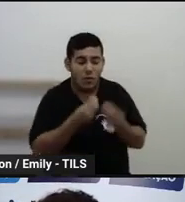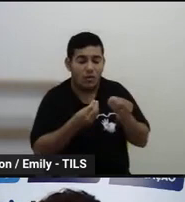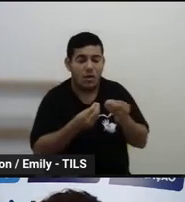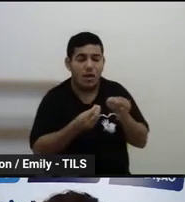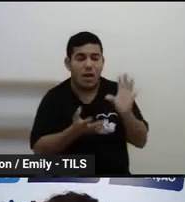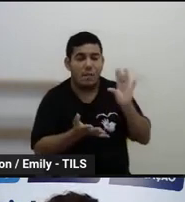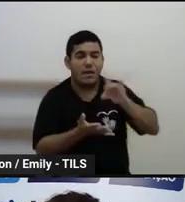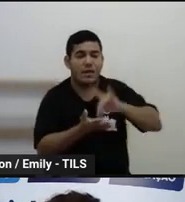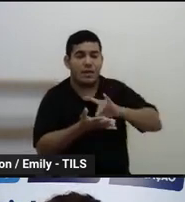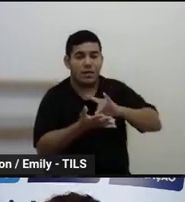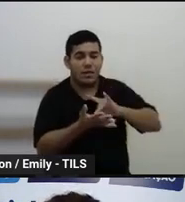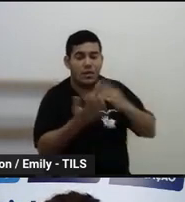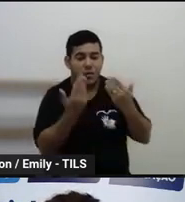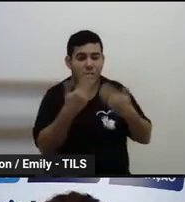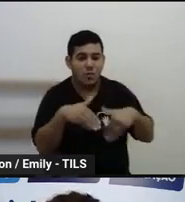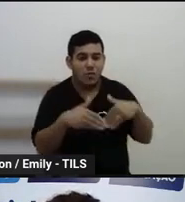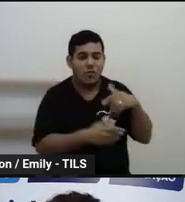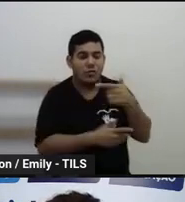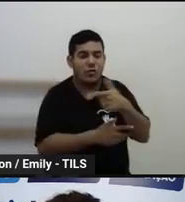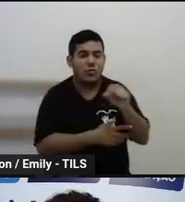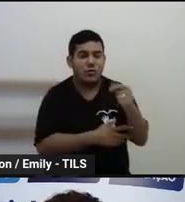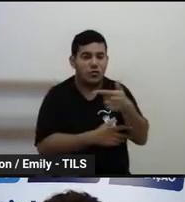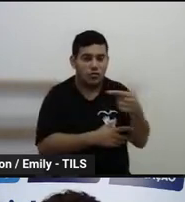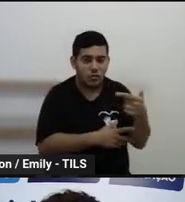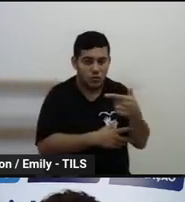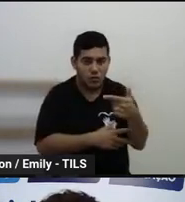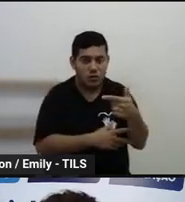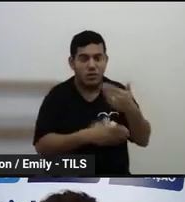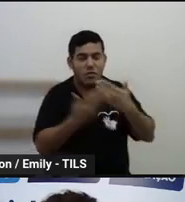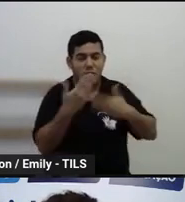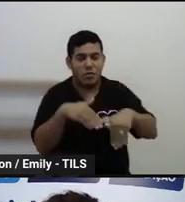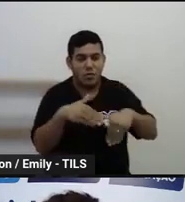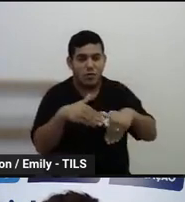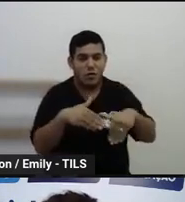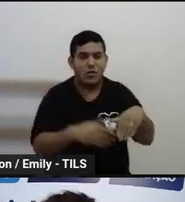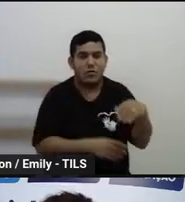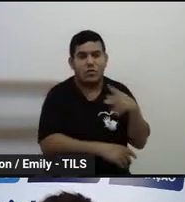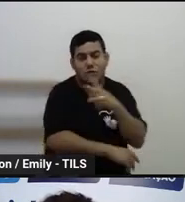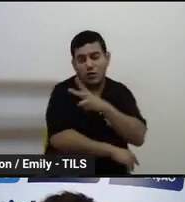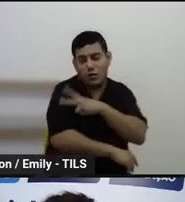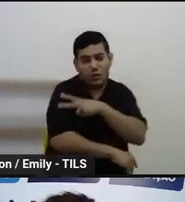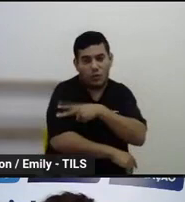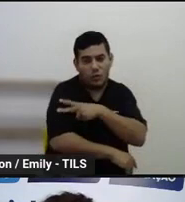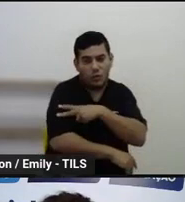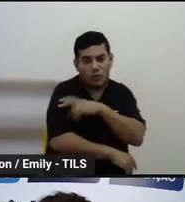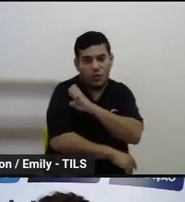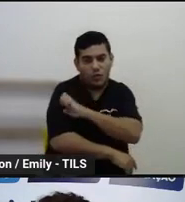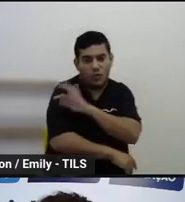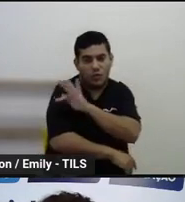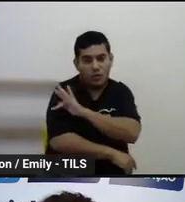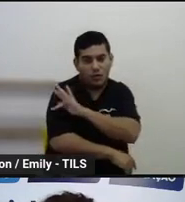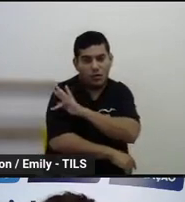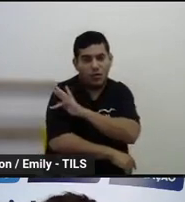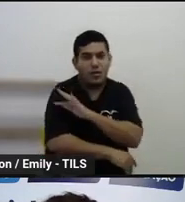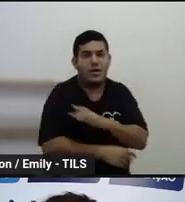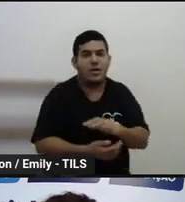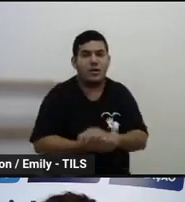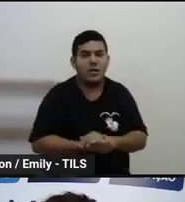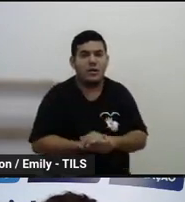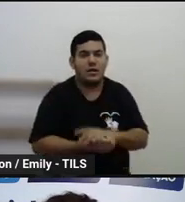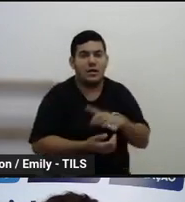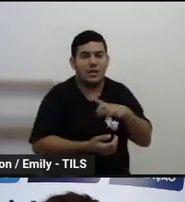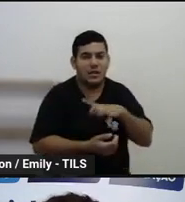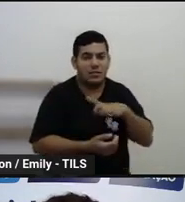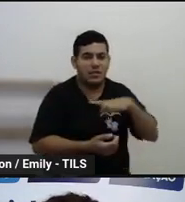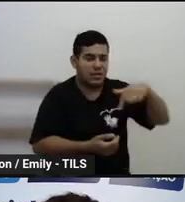SAB do ano de 2022. Para estudantes do segundo ano de ensino fundamental, tivemos uma taxa de